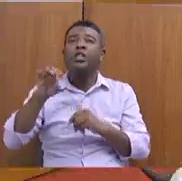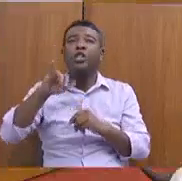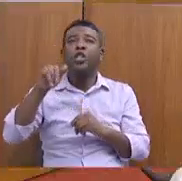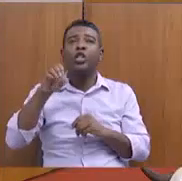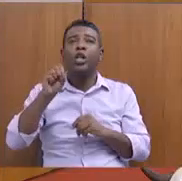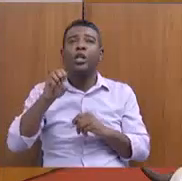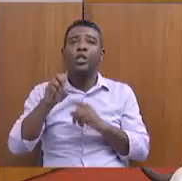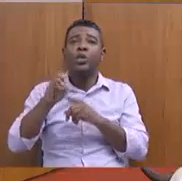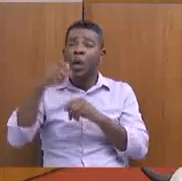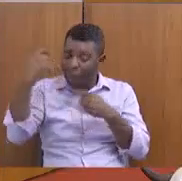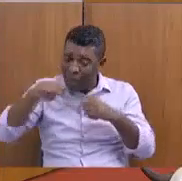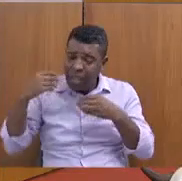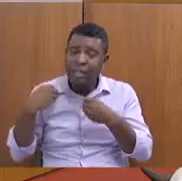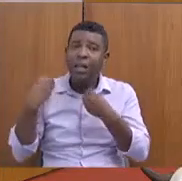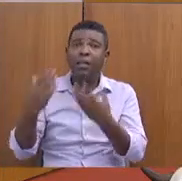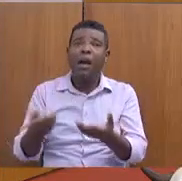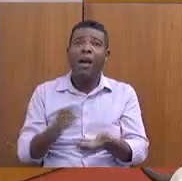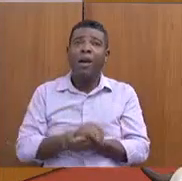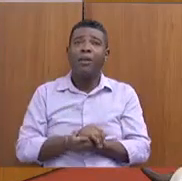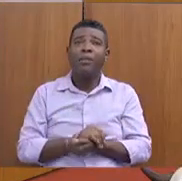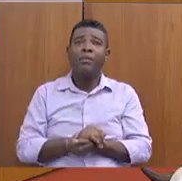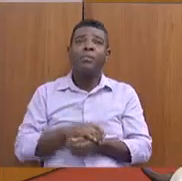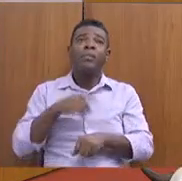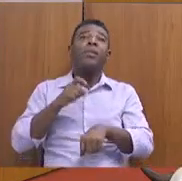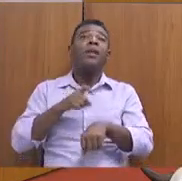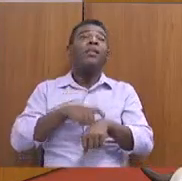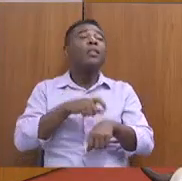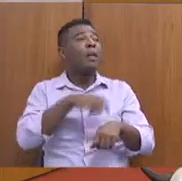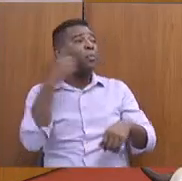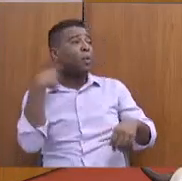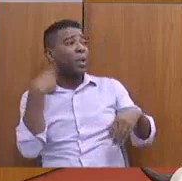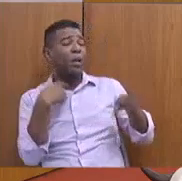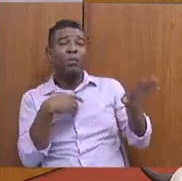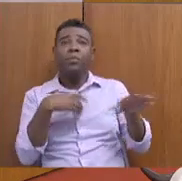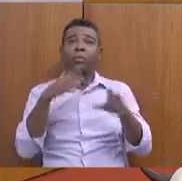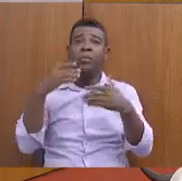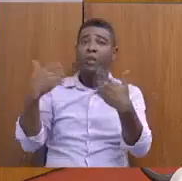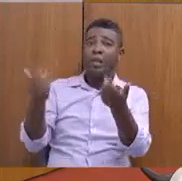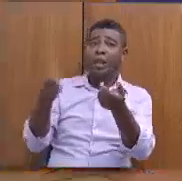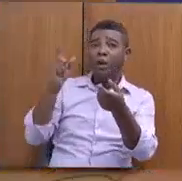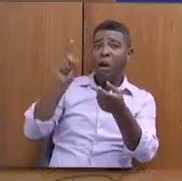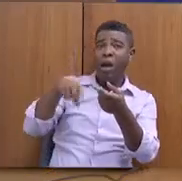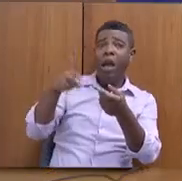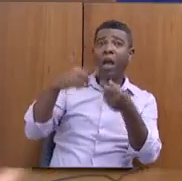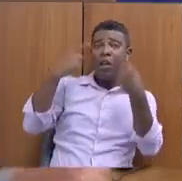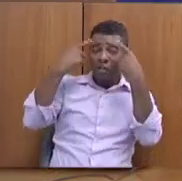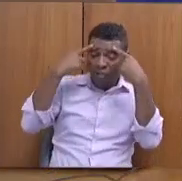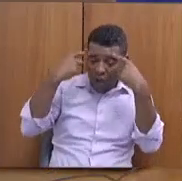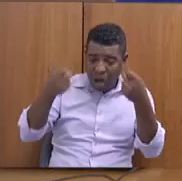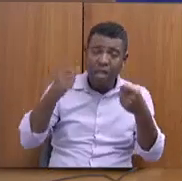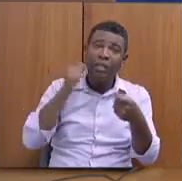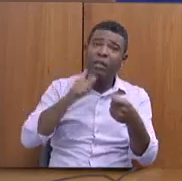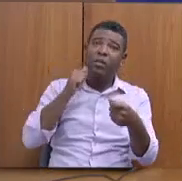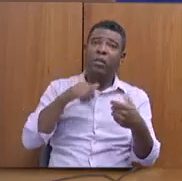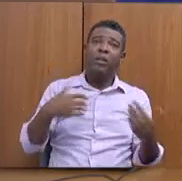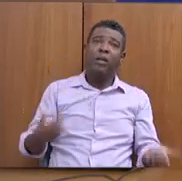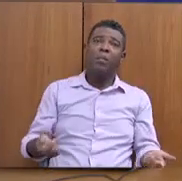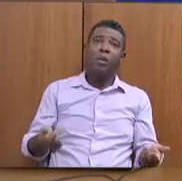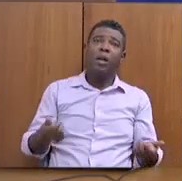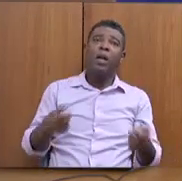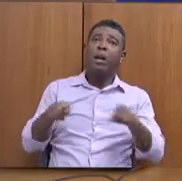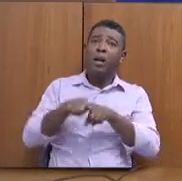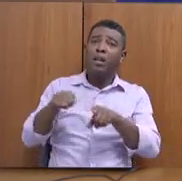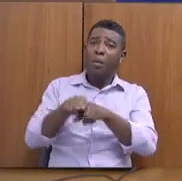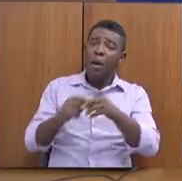direitos humanos, que tem lá o colimento da política das mulheres e enfrentamento à violência doméstica, que tem lá o apoio também